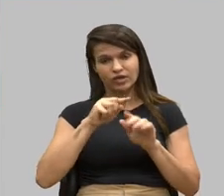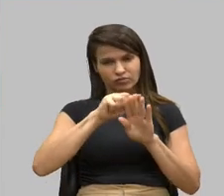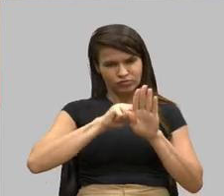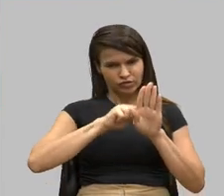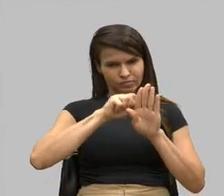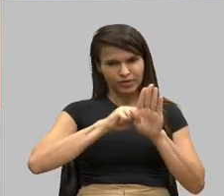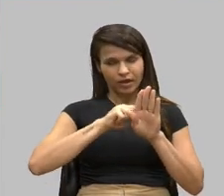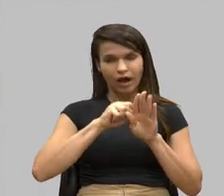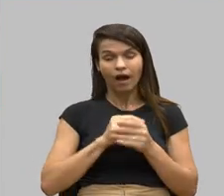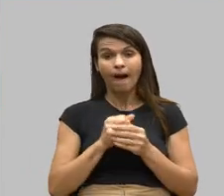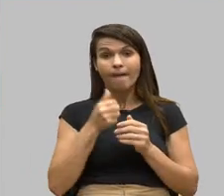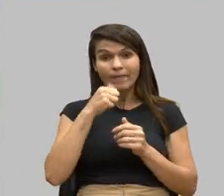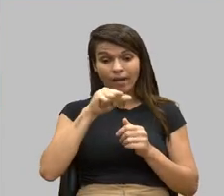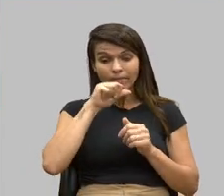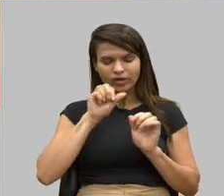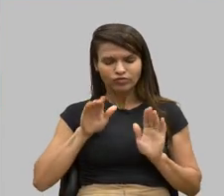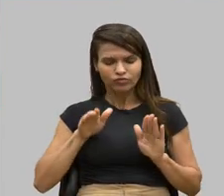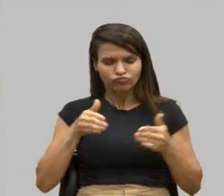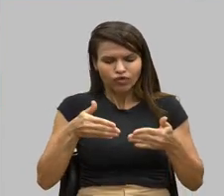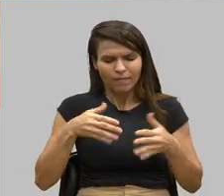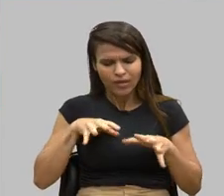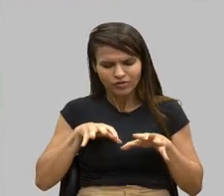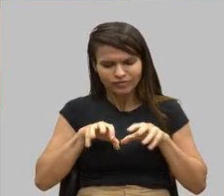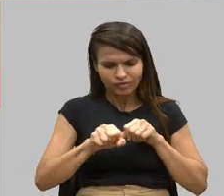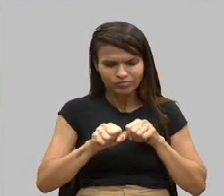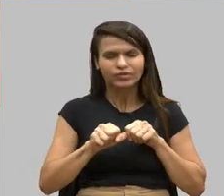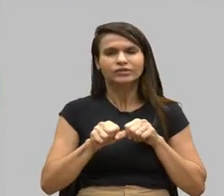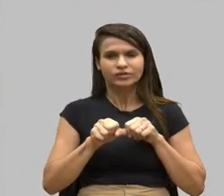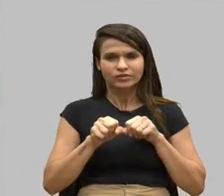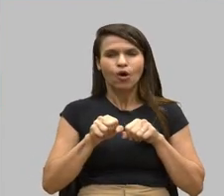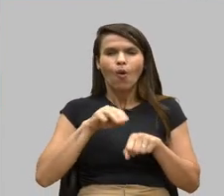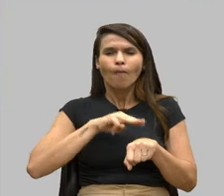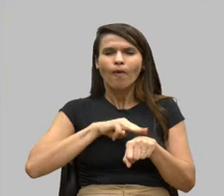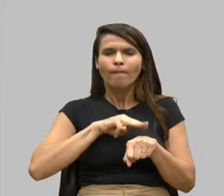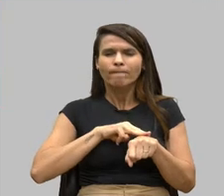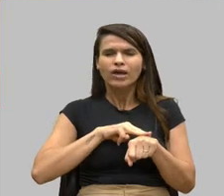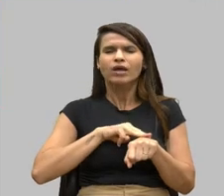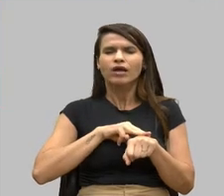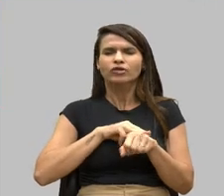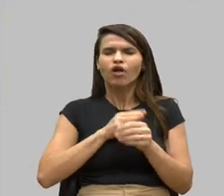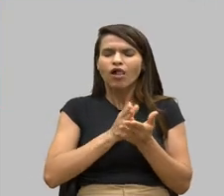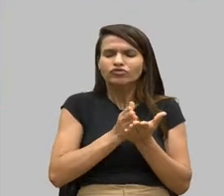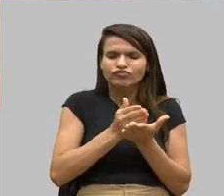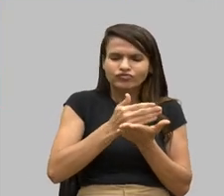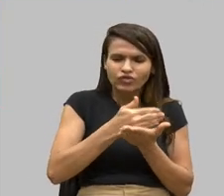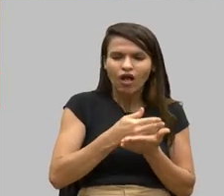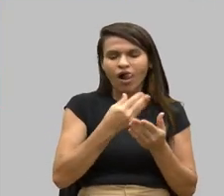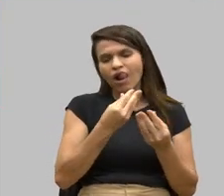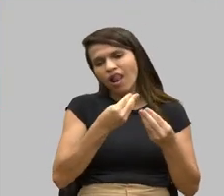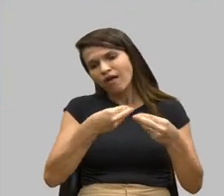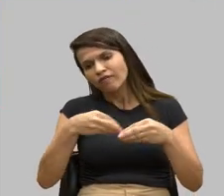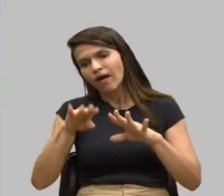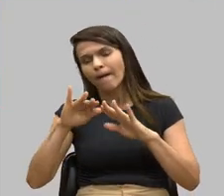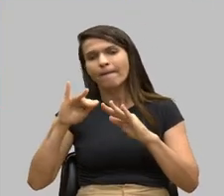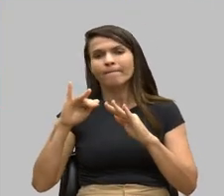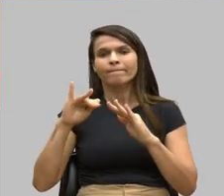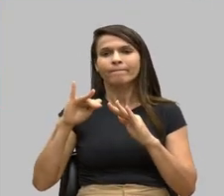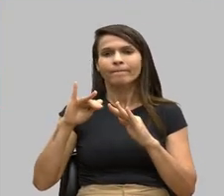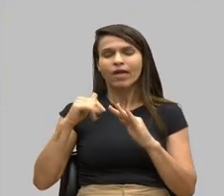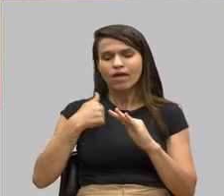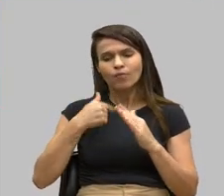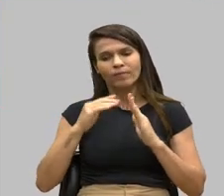formação. Ela dividiu o tempo dela entre me levar na escola, levar o meu irmão no trabalho,